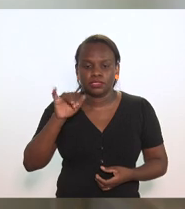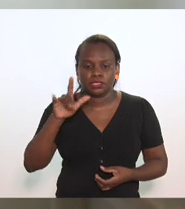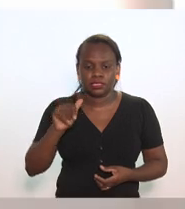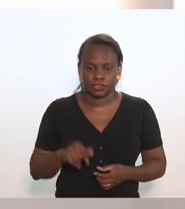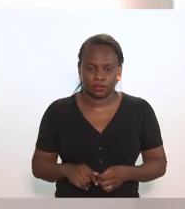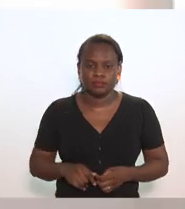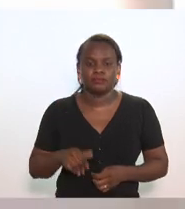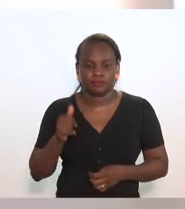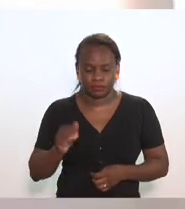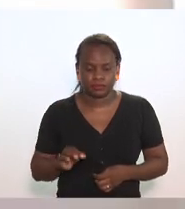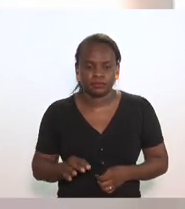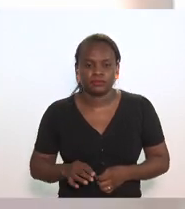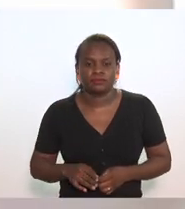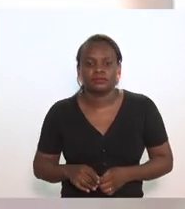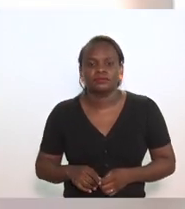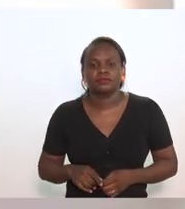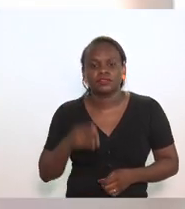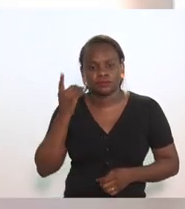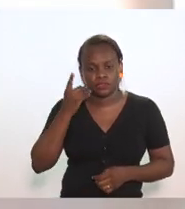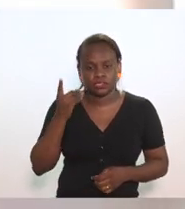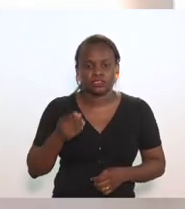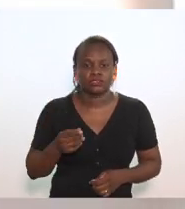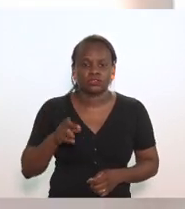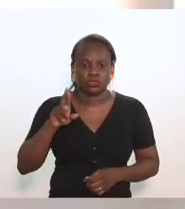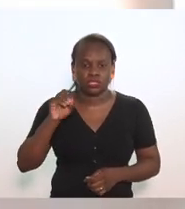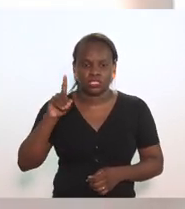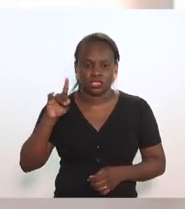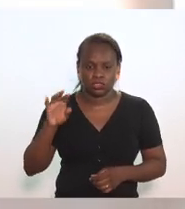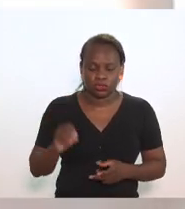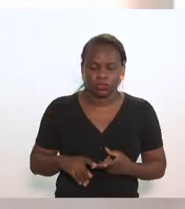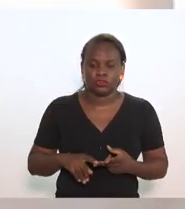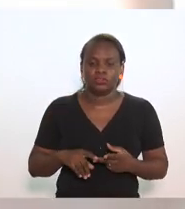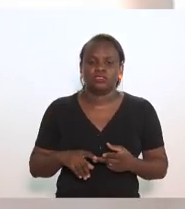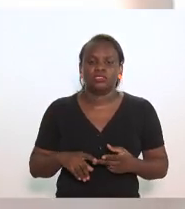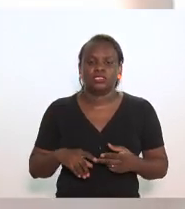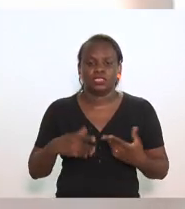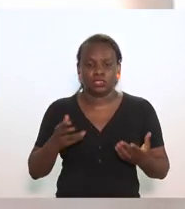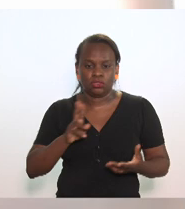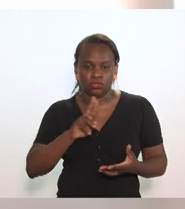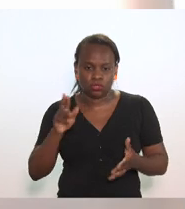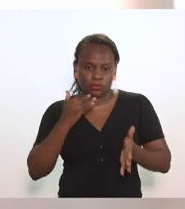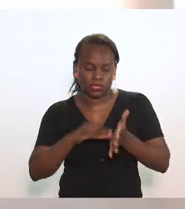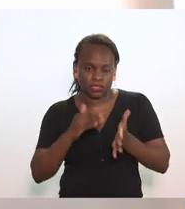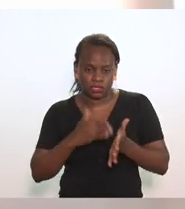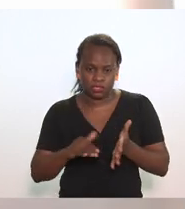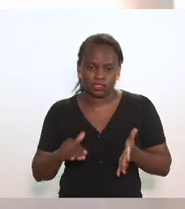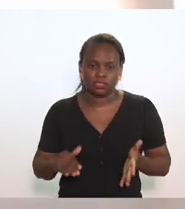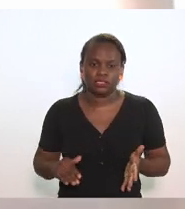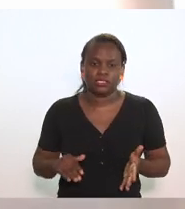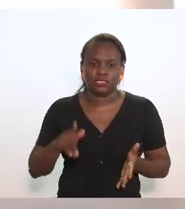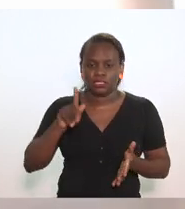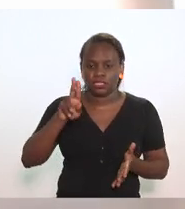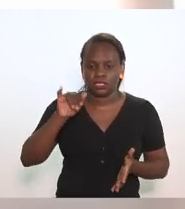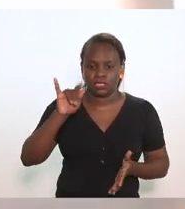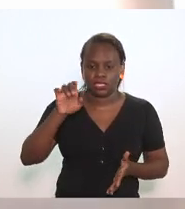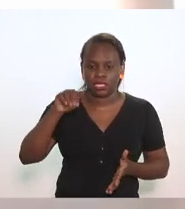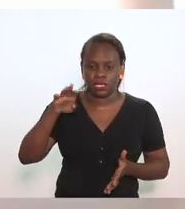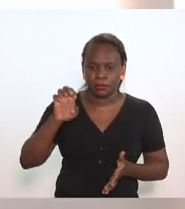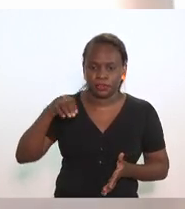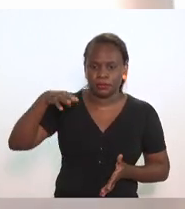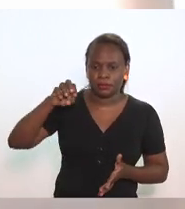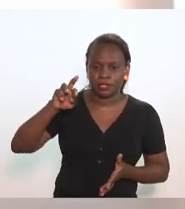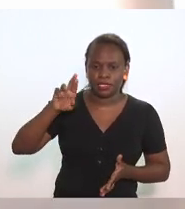perfeitamente perfeitamente deputado deputado Rodrigo Amorim em nome do secretário Guilherme Mercejo nós